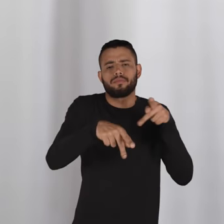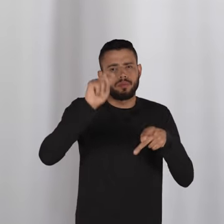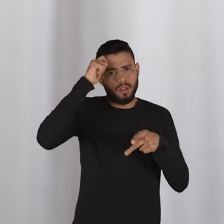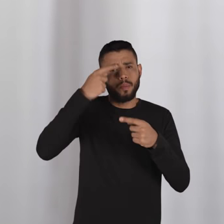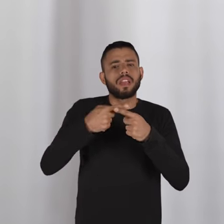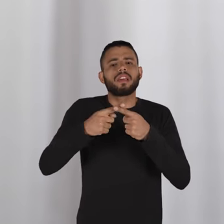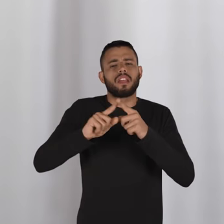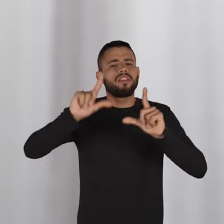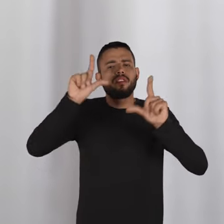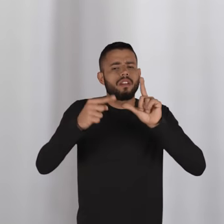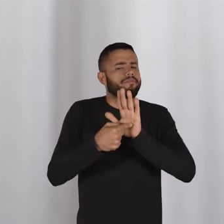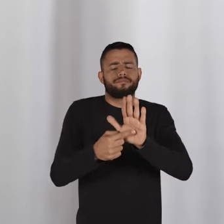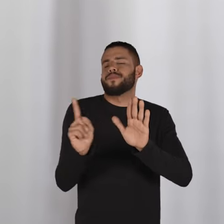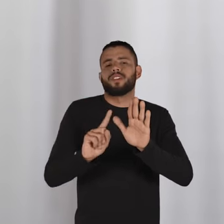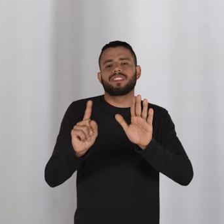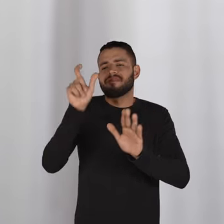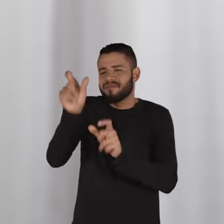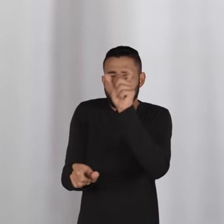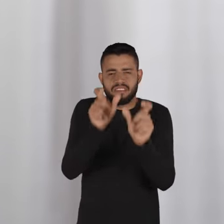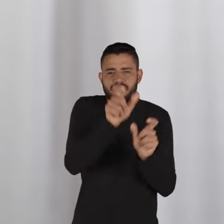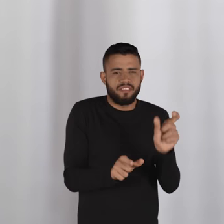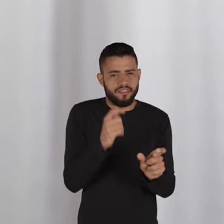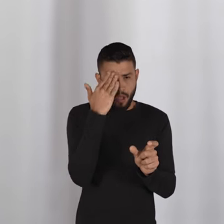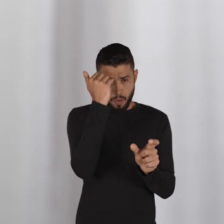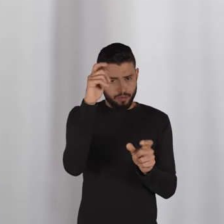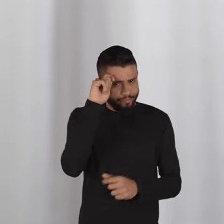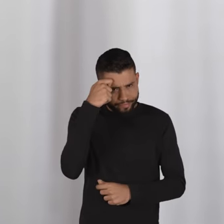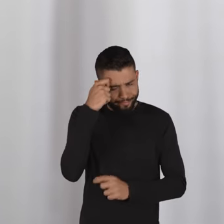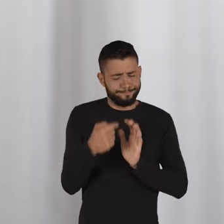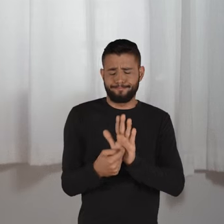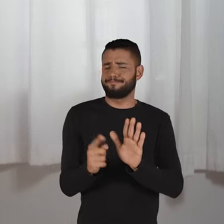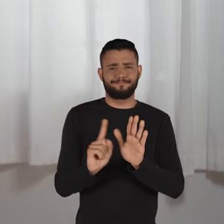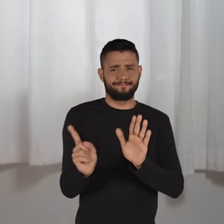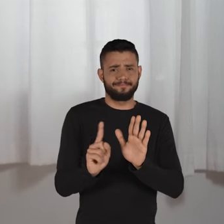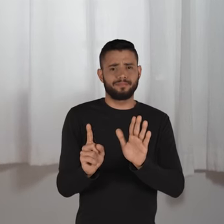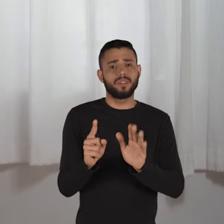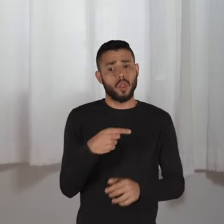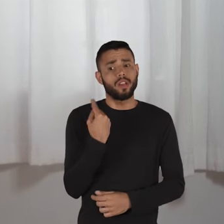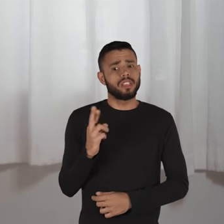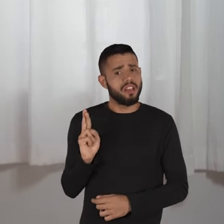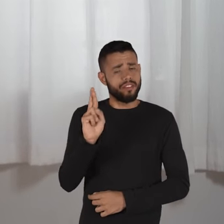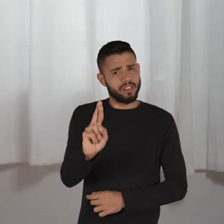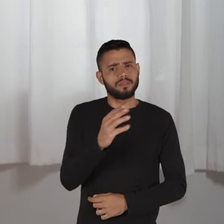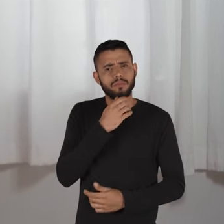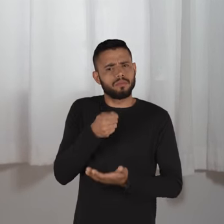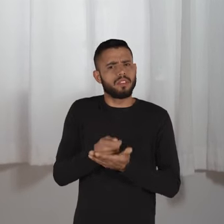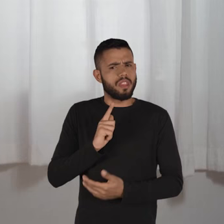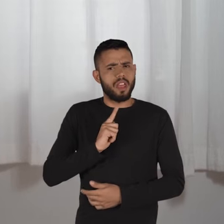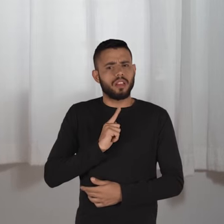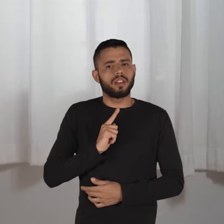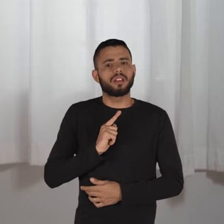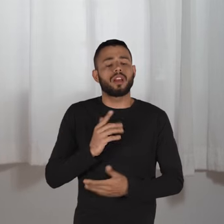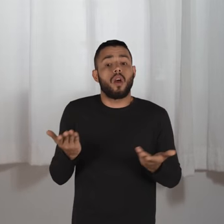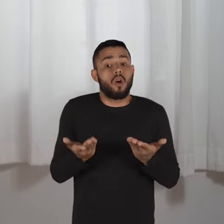Porque a televisão não vai dizer para a gente quem foi Malcom X quem foi Steve Bico. A gente tem referências de masculinidade.